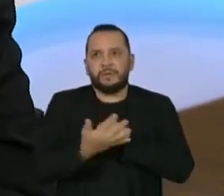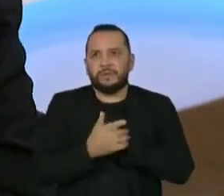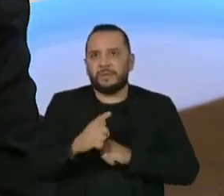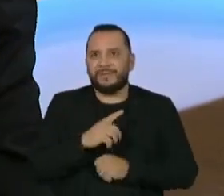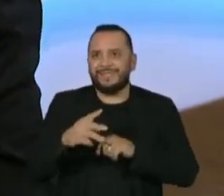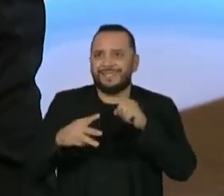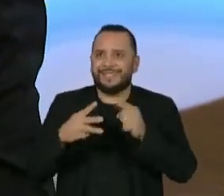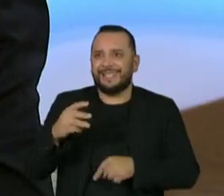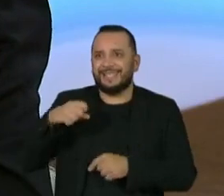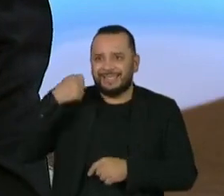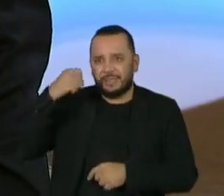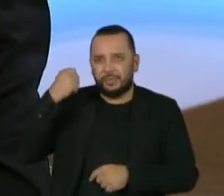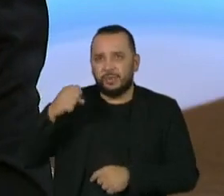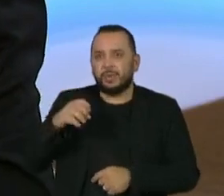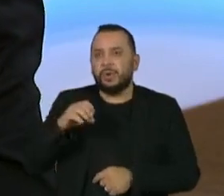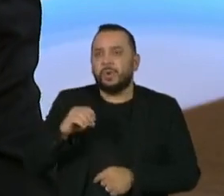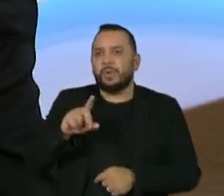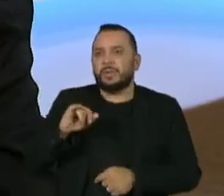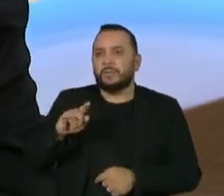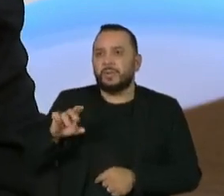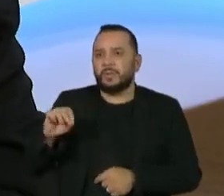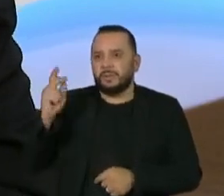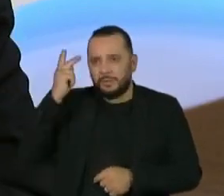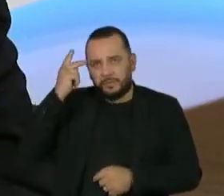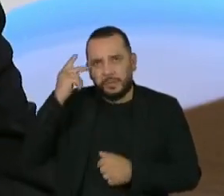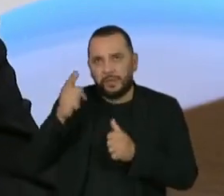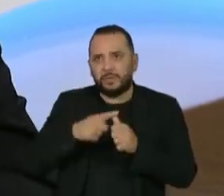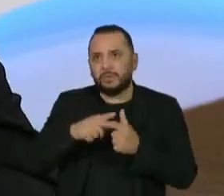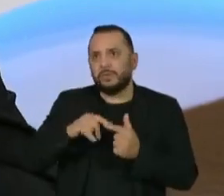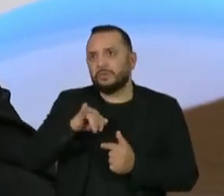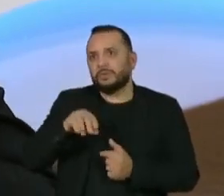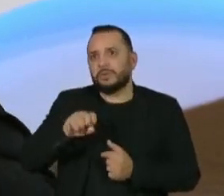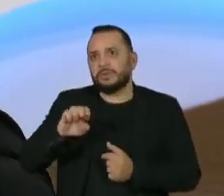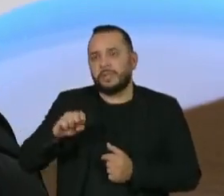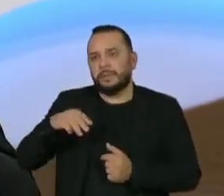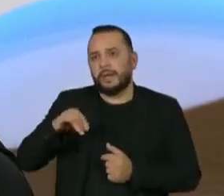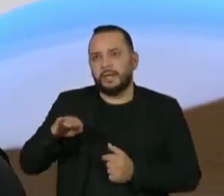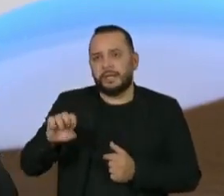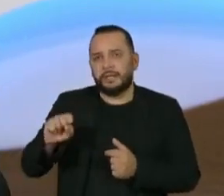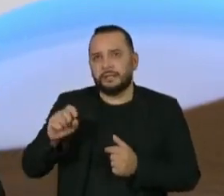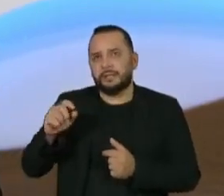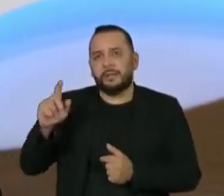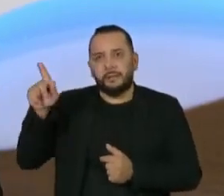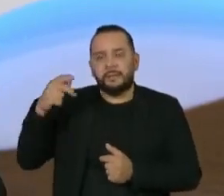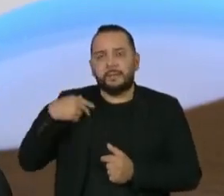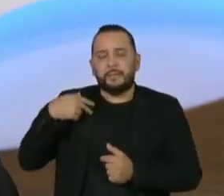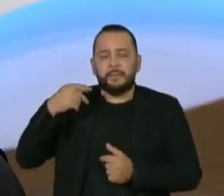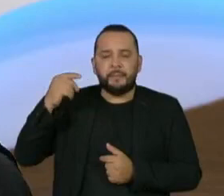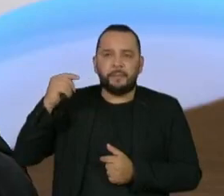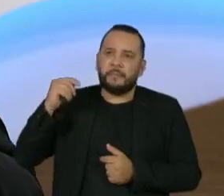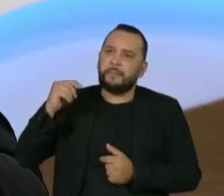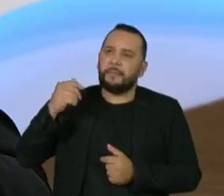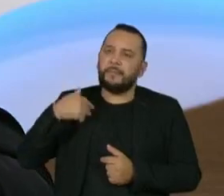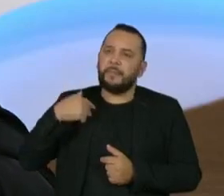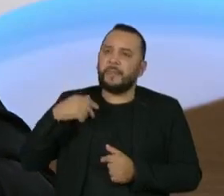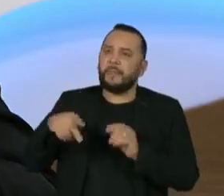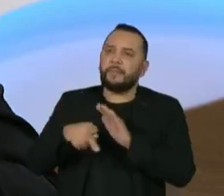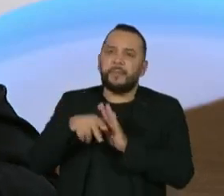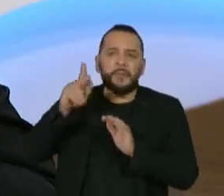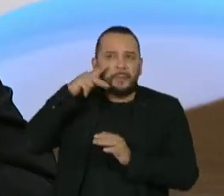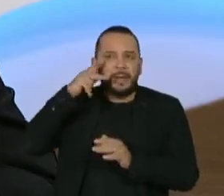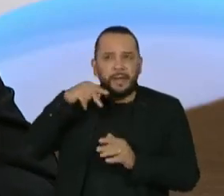senadores. O senador Major Olímpio, de São Paulo, o senador José Maranhão, da Paraíba, o senador Arolde Oliveira, do Rio de Janeiro.